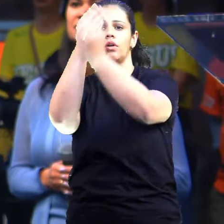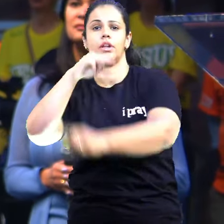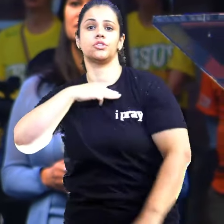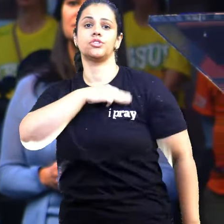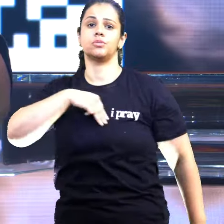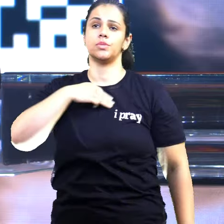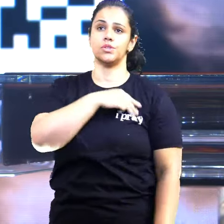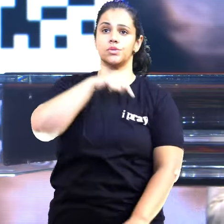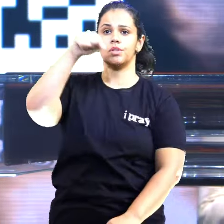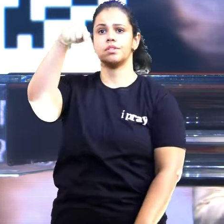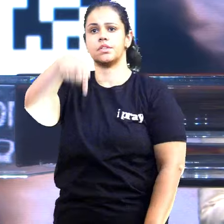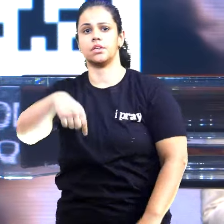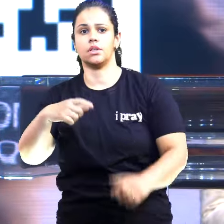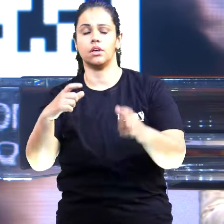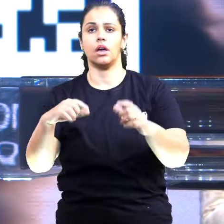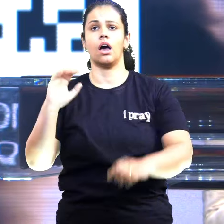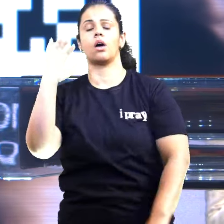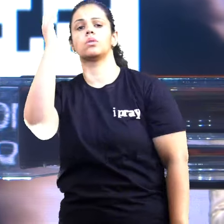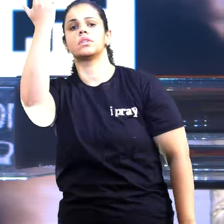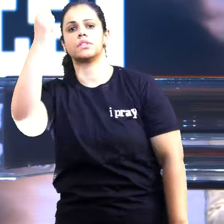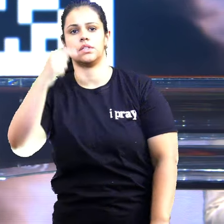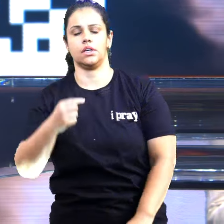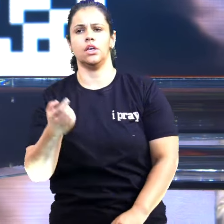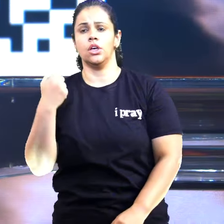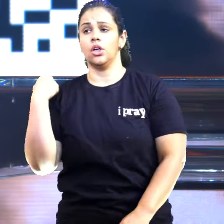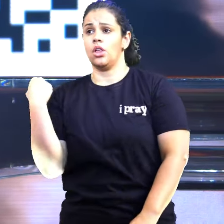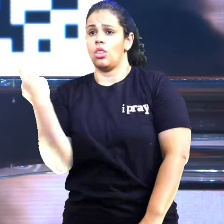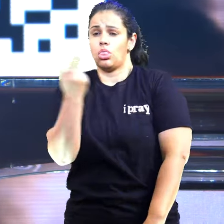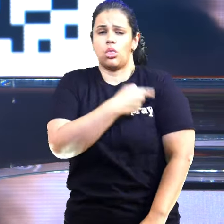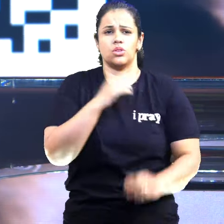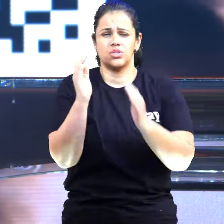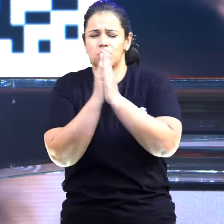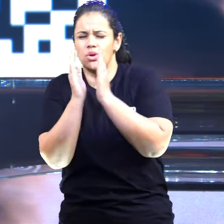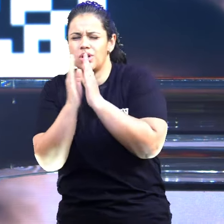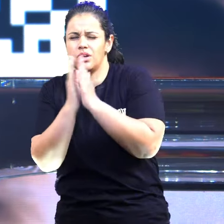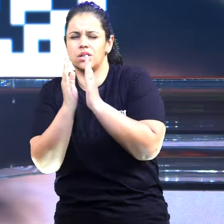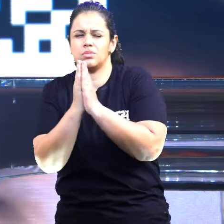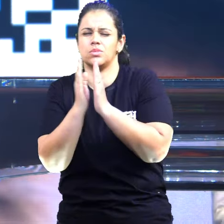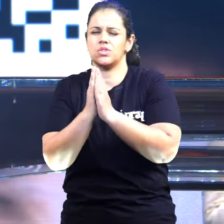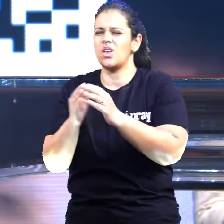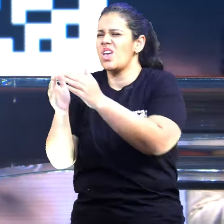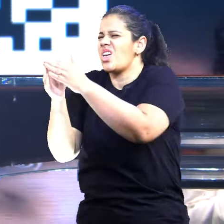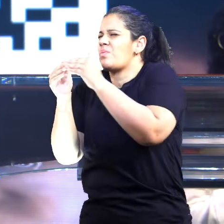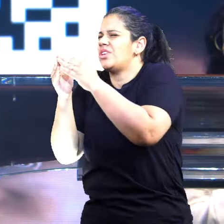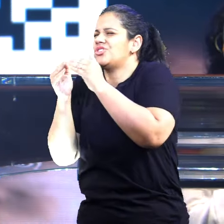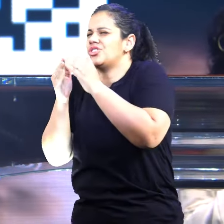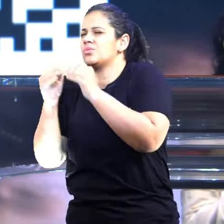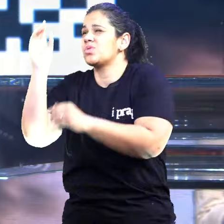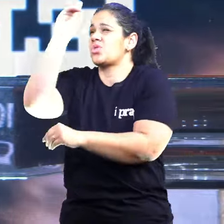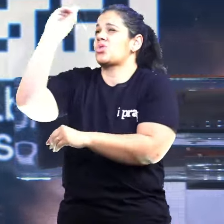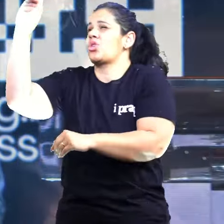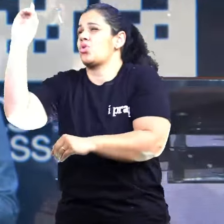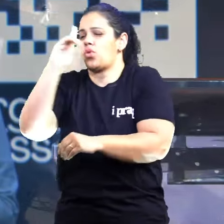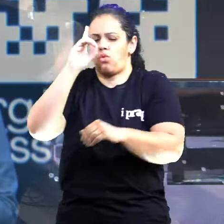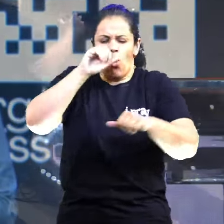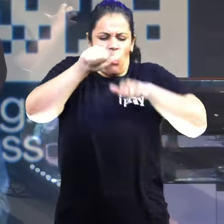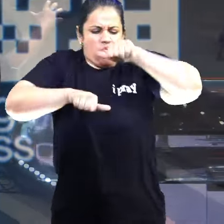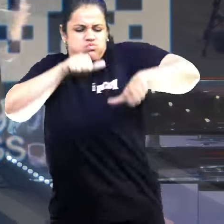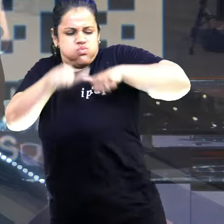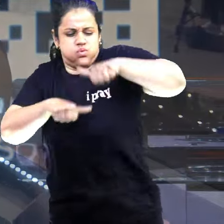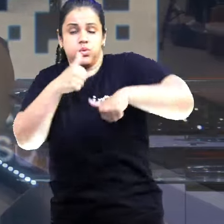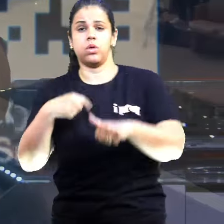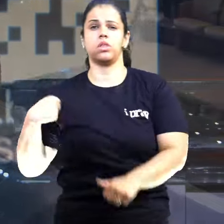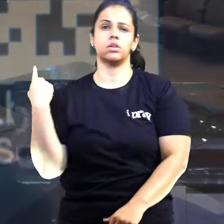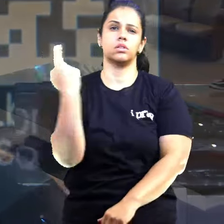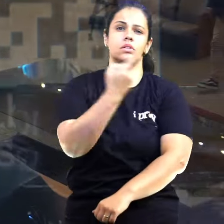muito antes desse congresso acontecer, nós estávamos orando Senhor, chacoalha as nossas vidas, sabe, às vezes a gente anda